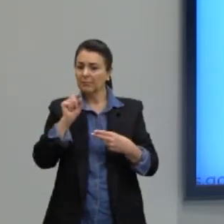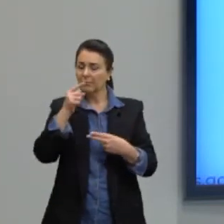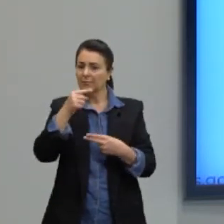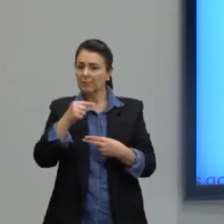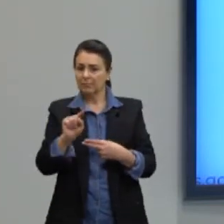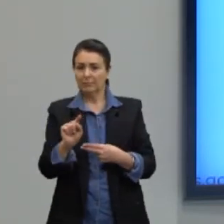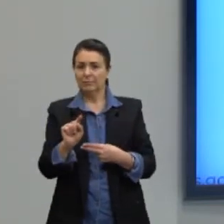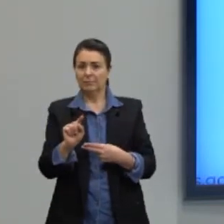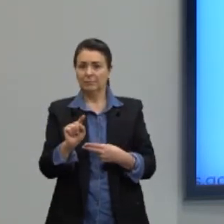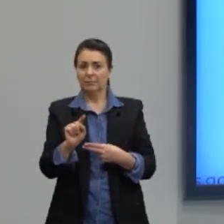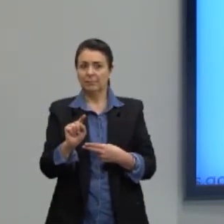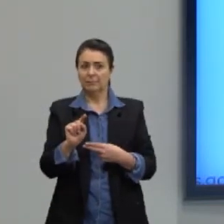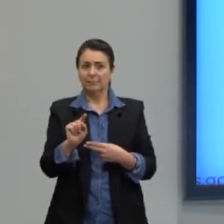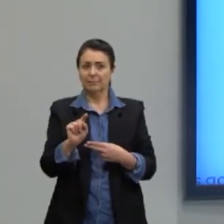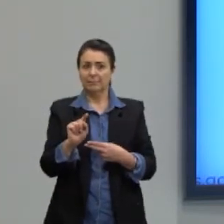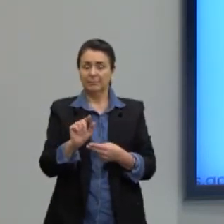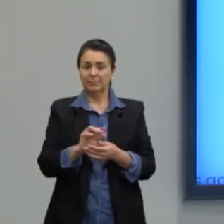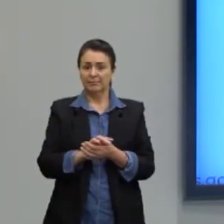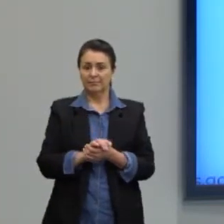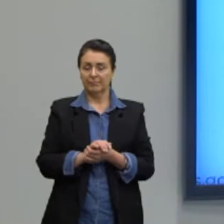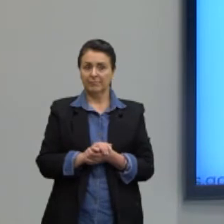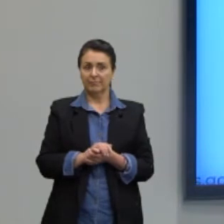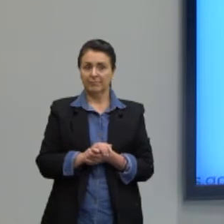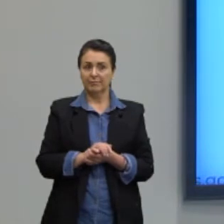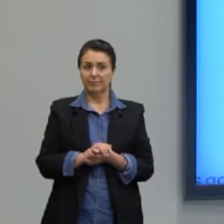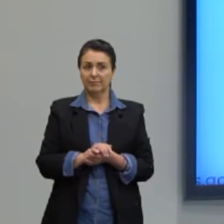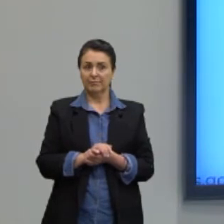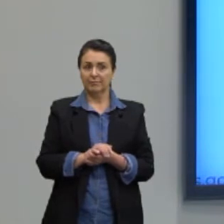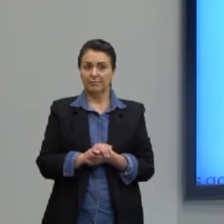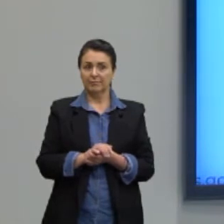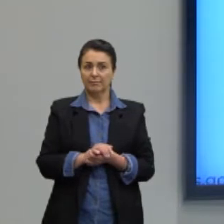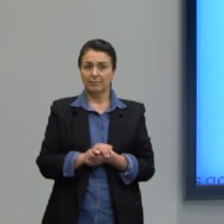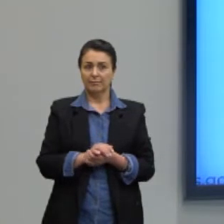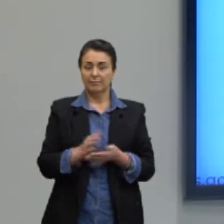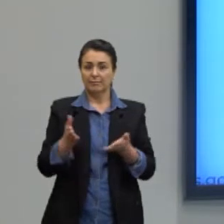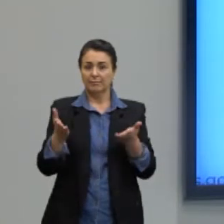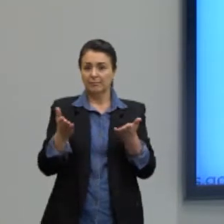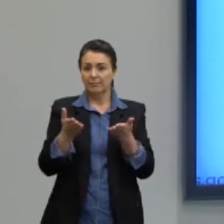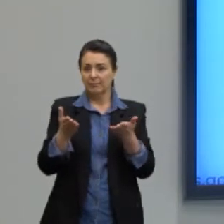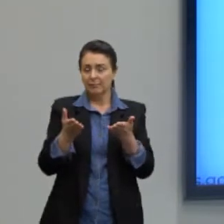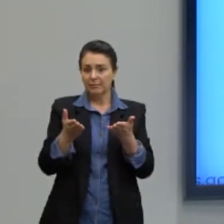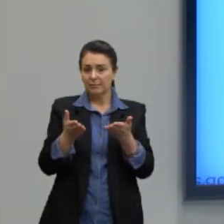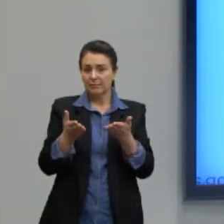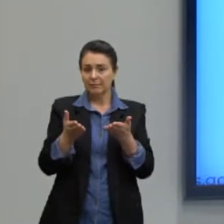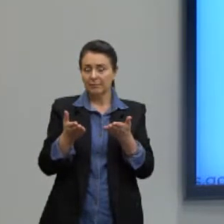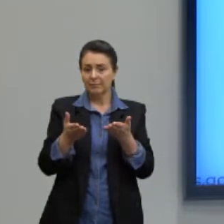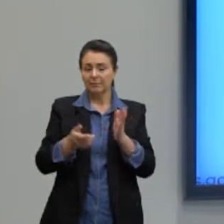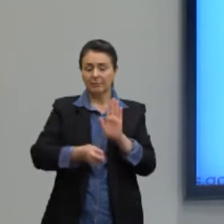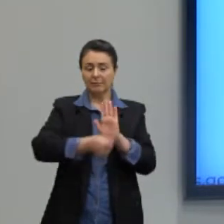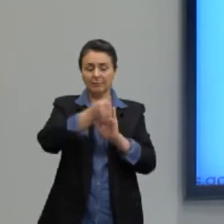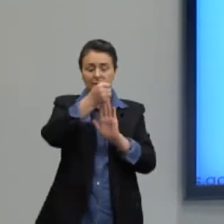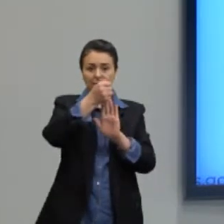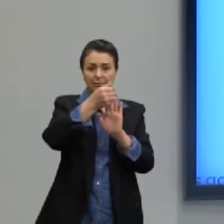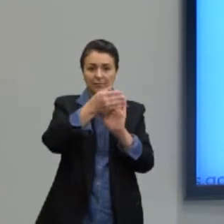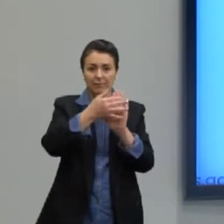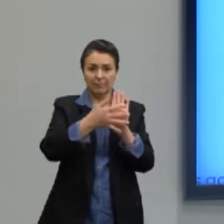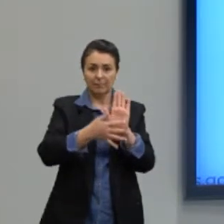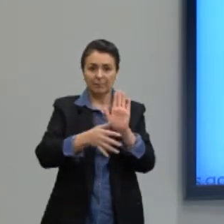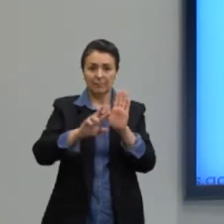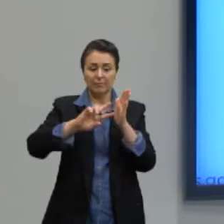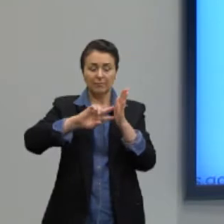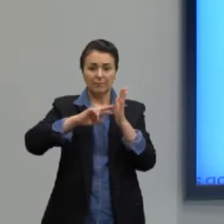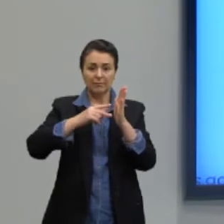essa indicação. Então, agora nós chegamos à definição deste poliedro,